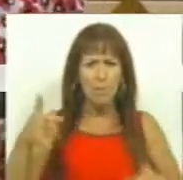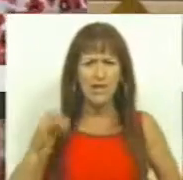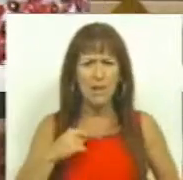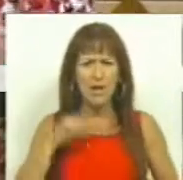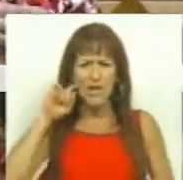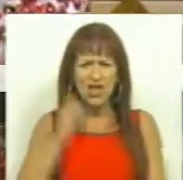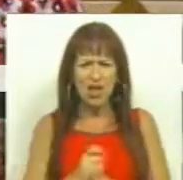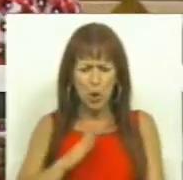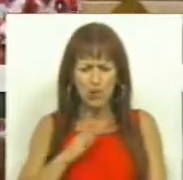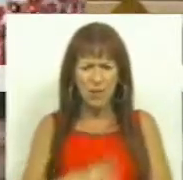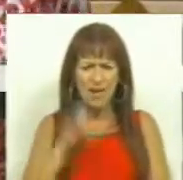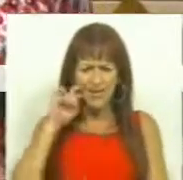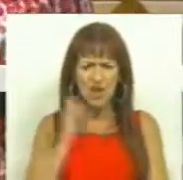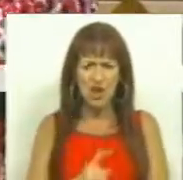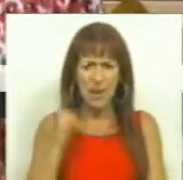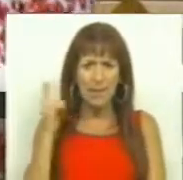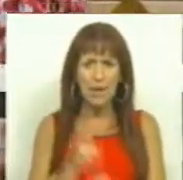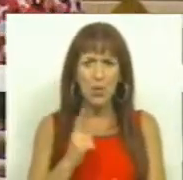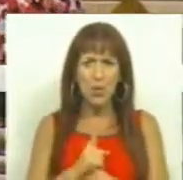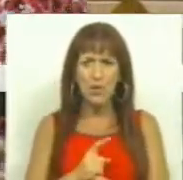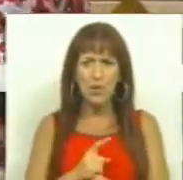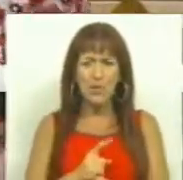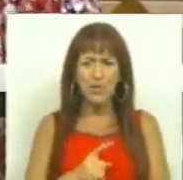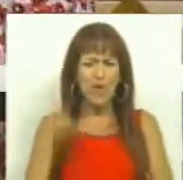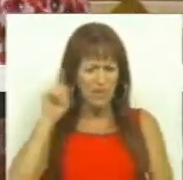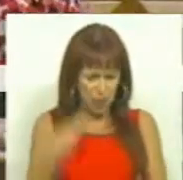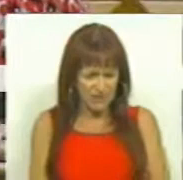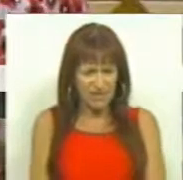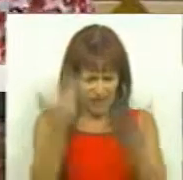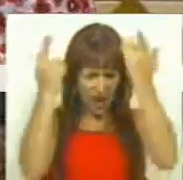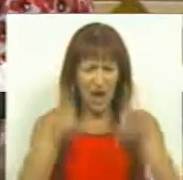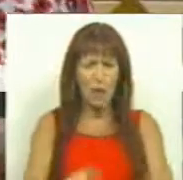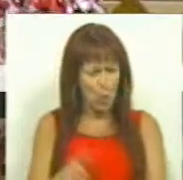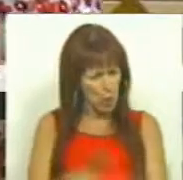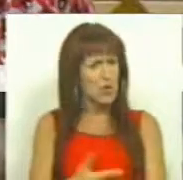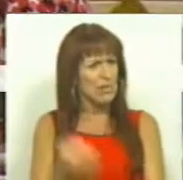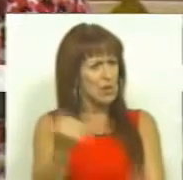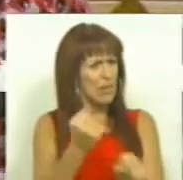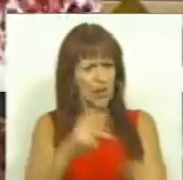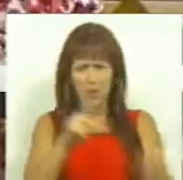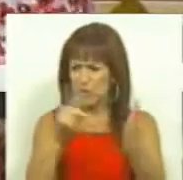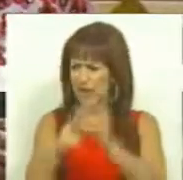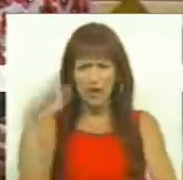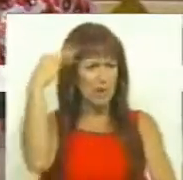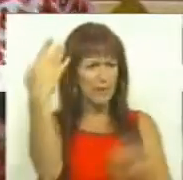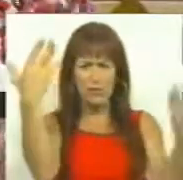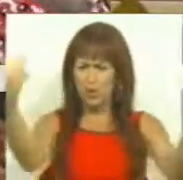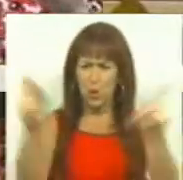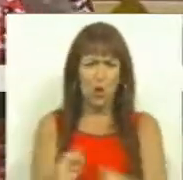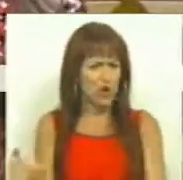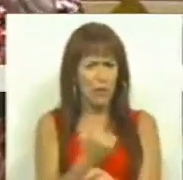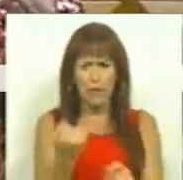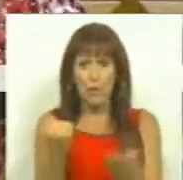vindo a exigir e continuará a exigir a valorização e o reconhecimento do trabalho dos técnicos, dos professores, dos